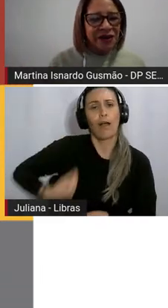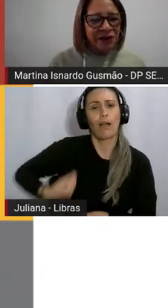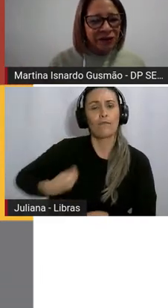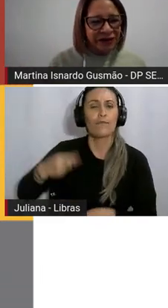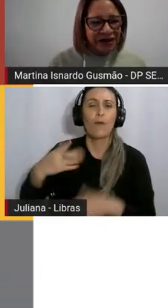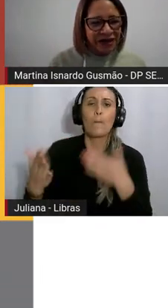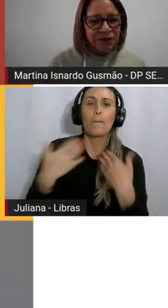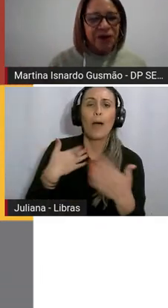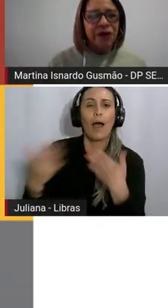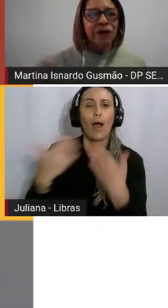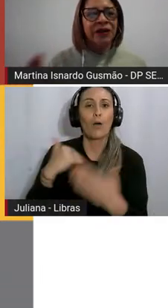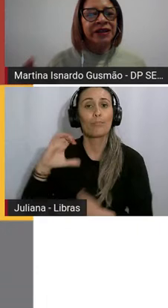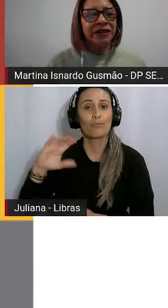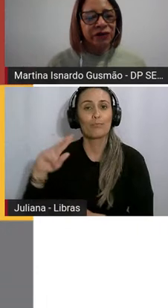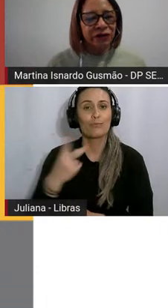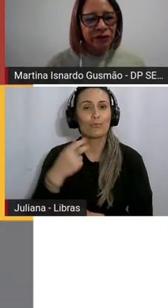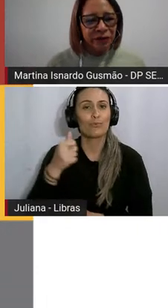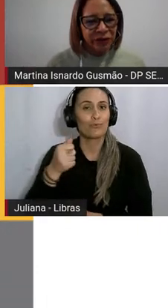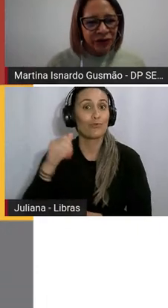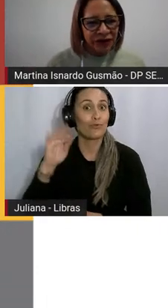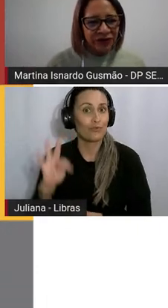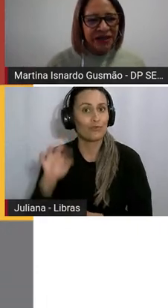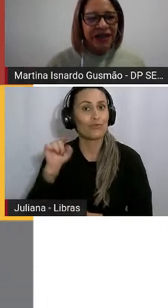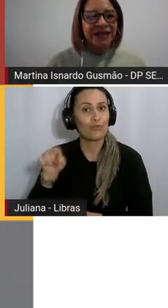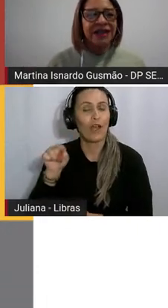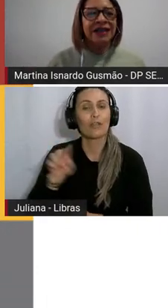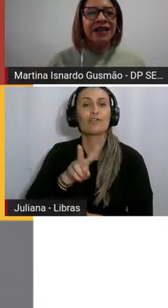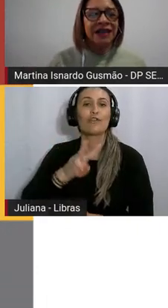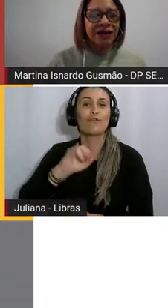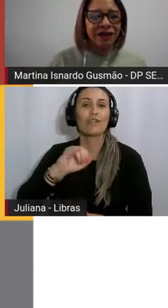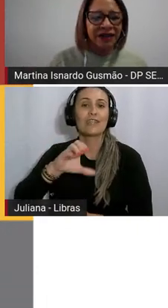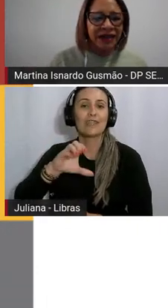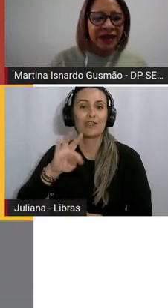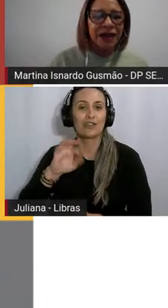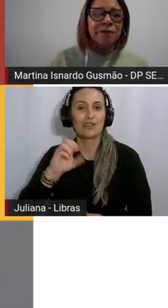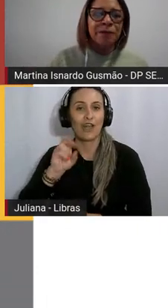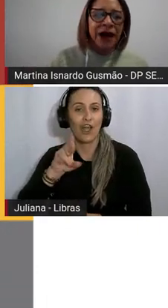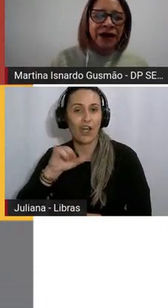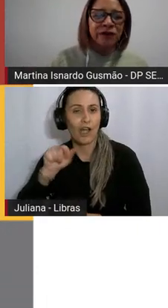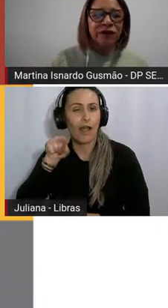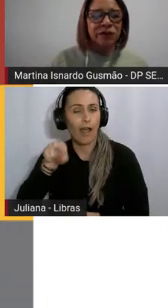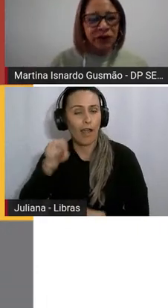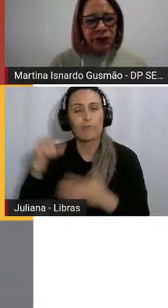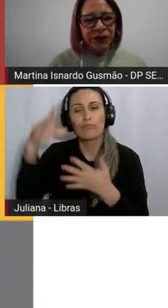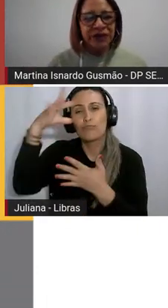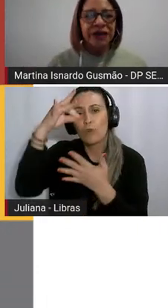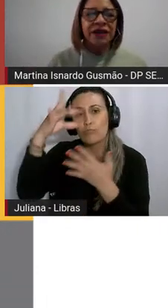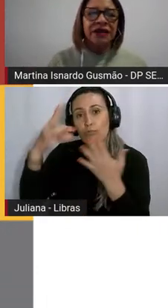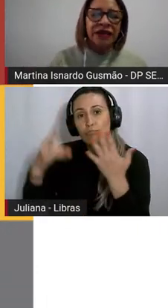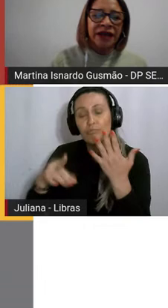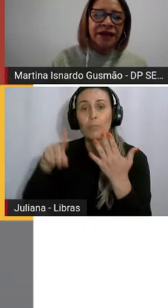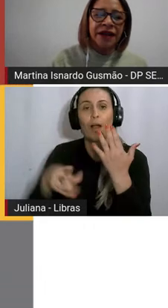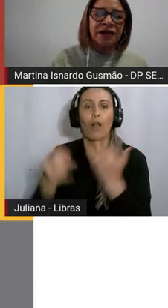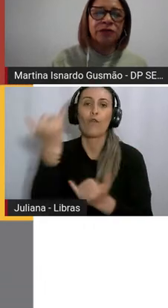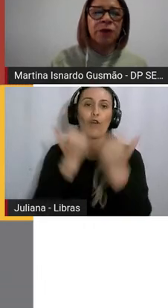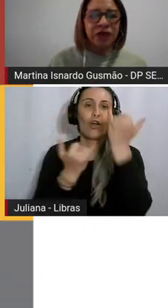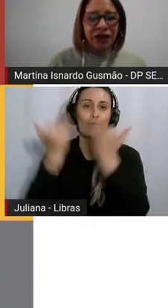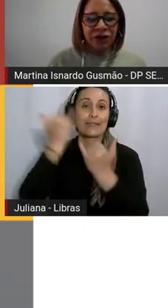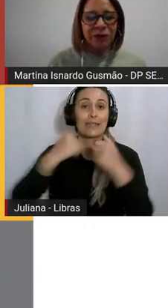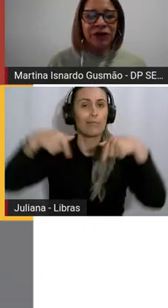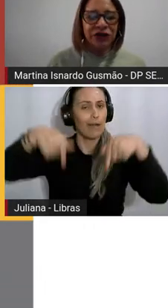interlocução, coletando as contribuições de vocês e trazendo aqui para os formadores estarem